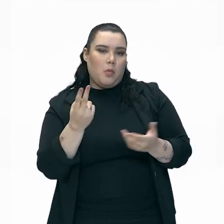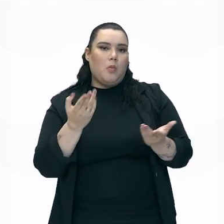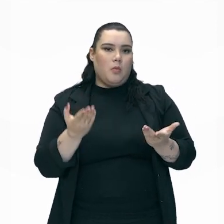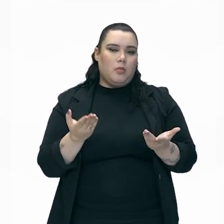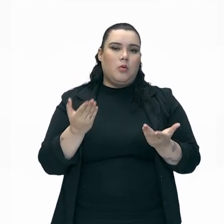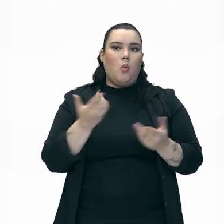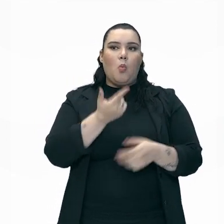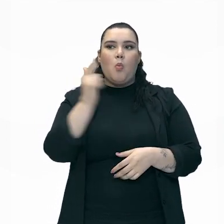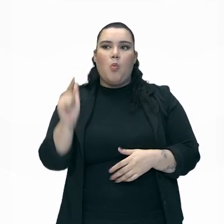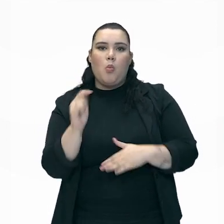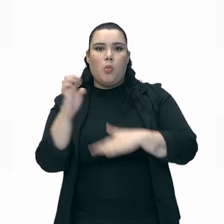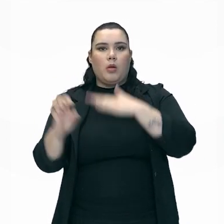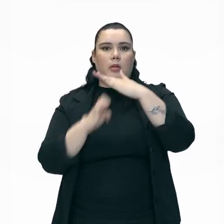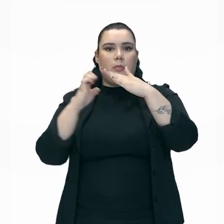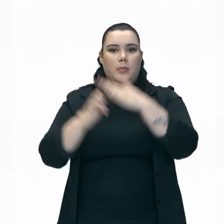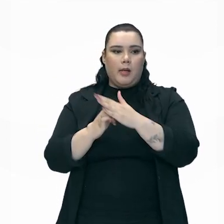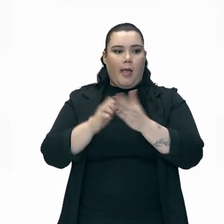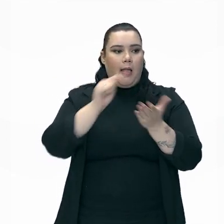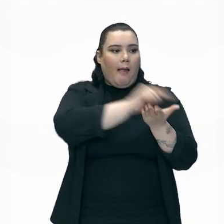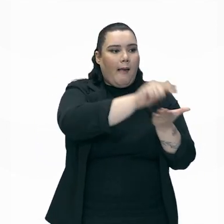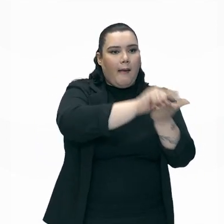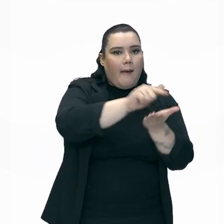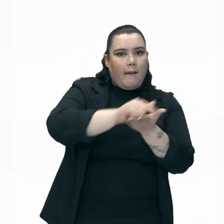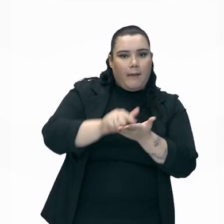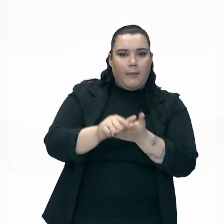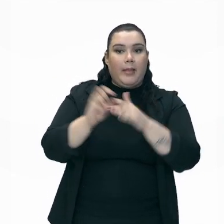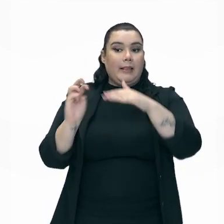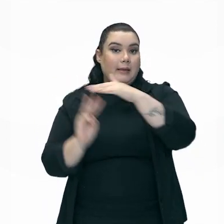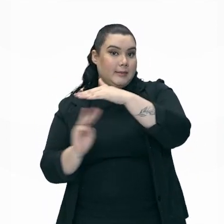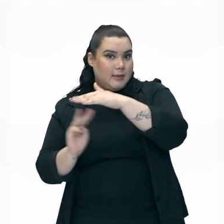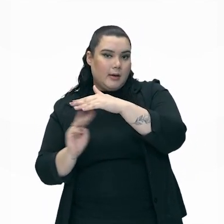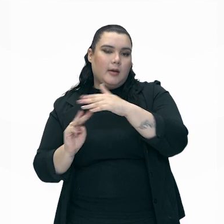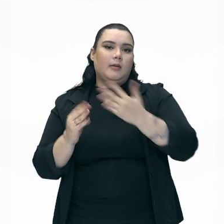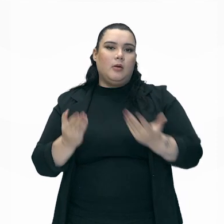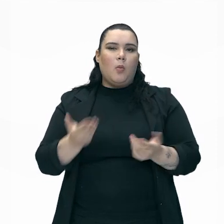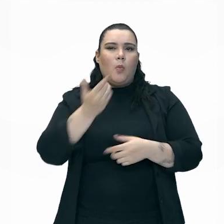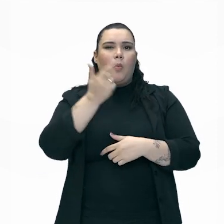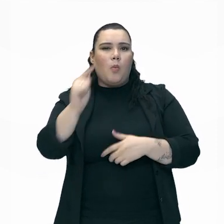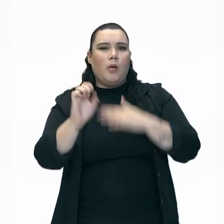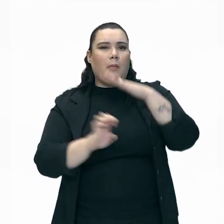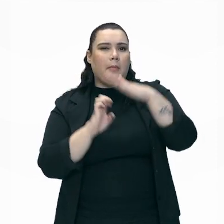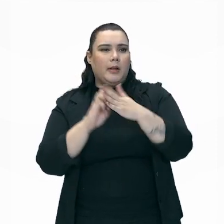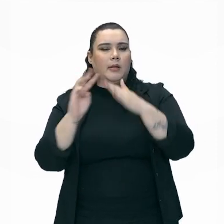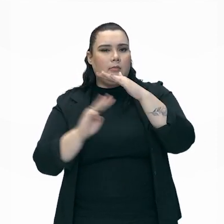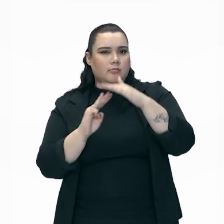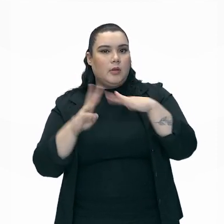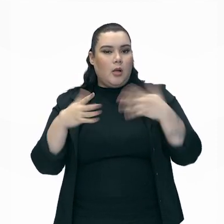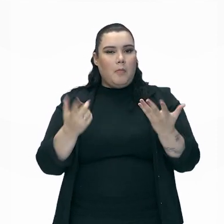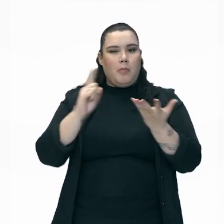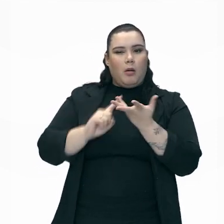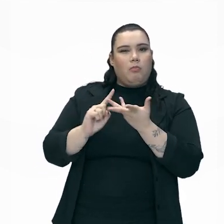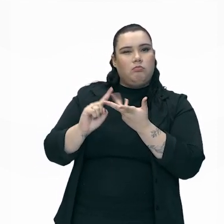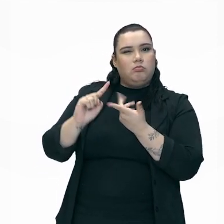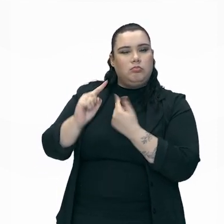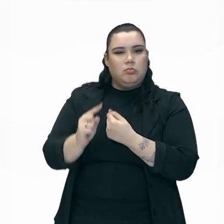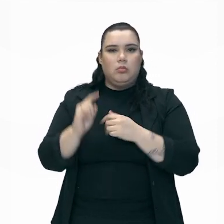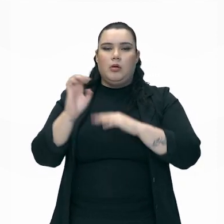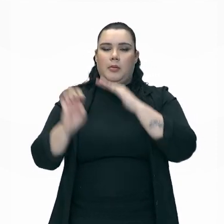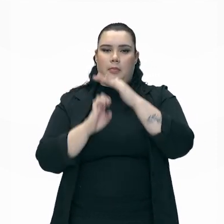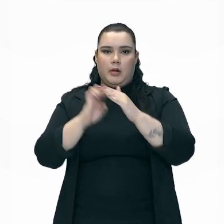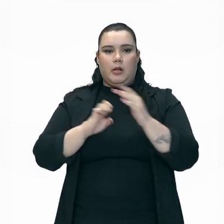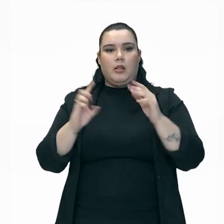tem uma outra empresa que é contratada para fazer a limpeza, tem uma outra empresa que faz, enfim, tem uma série de exemplos que a gente pode ministrar aqui